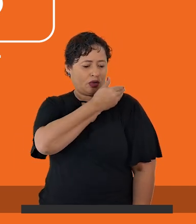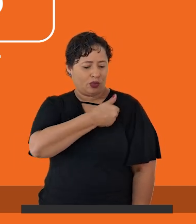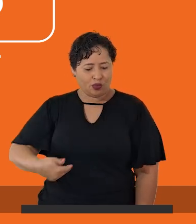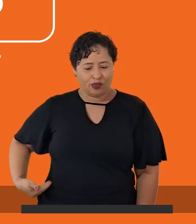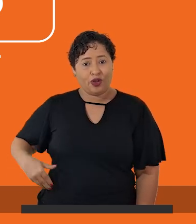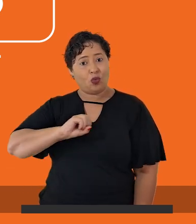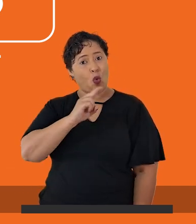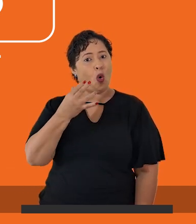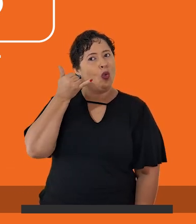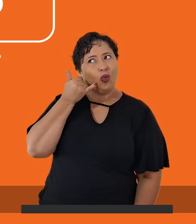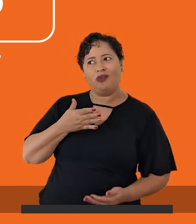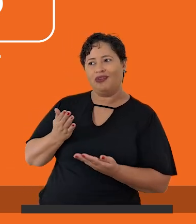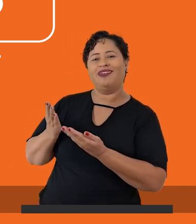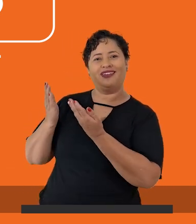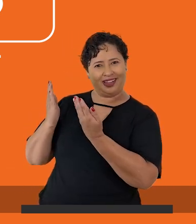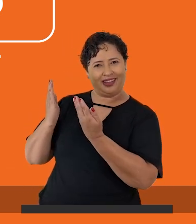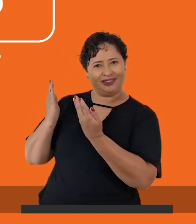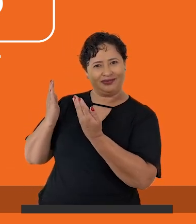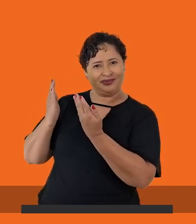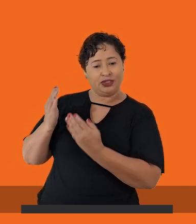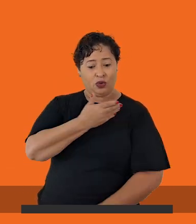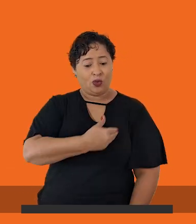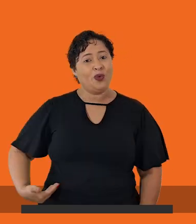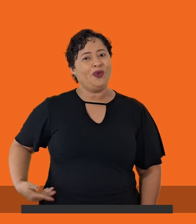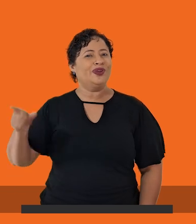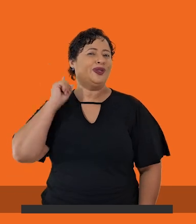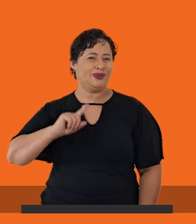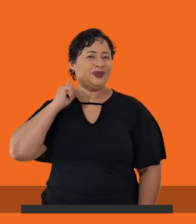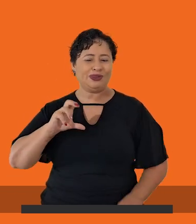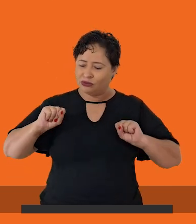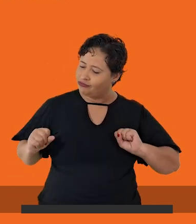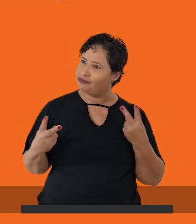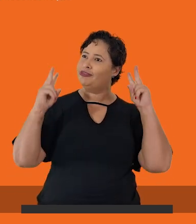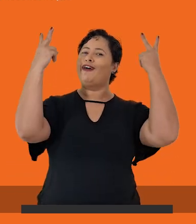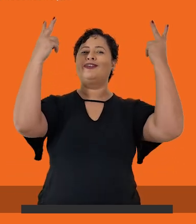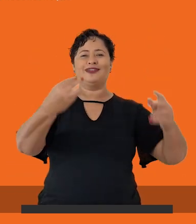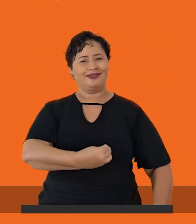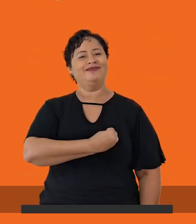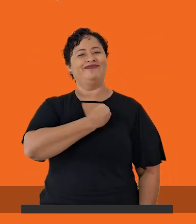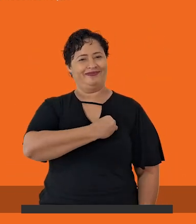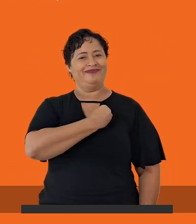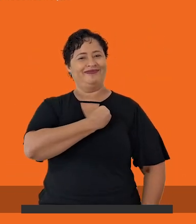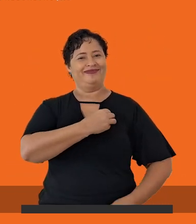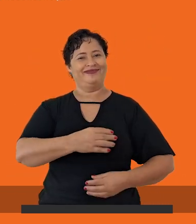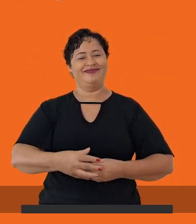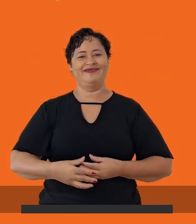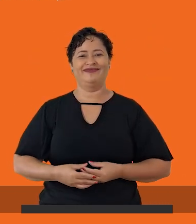983705716. Uma campanha do Governo de Minas Gerais pela valorização da vida.